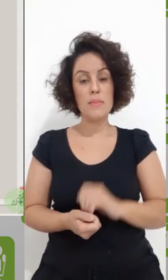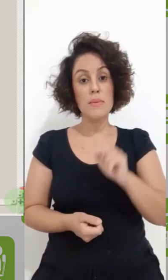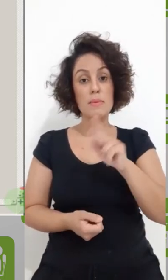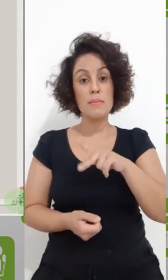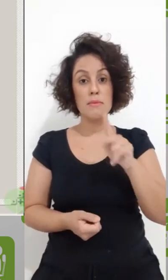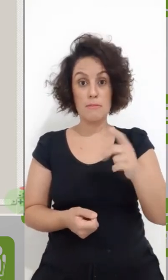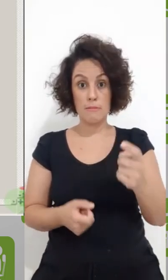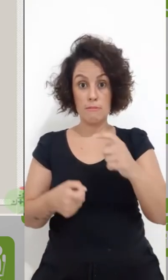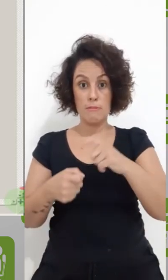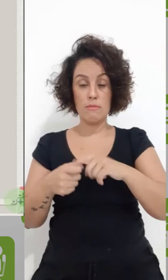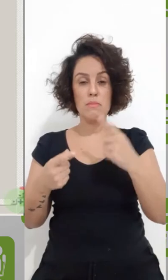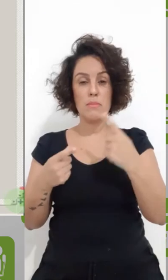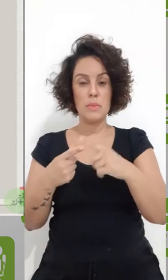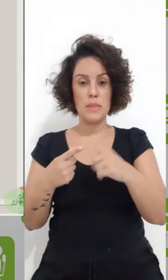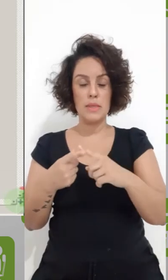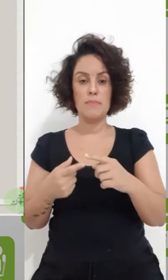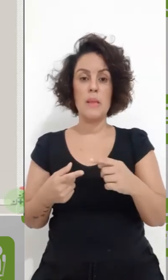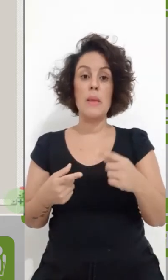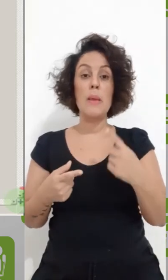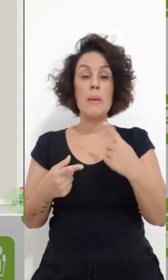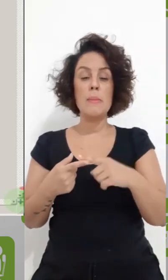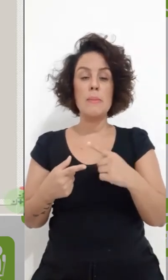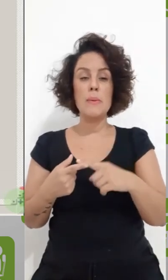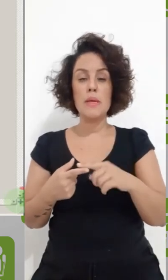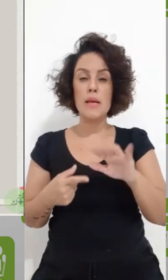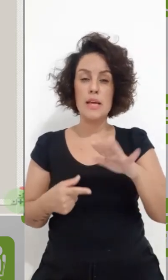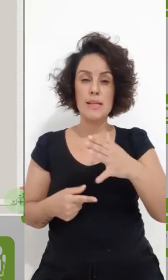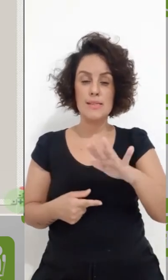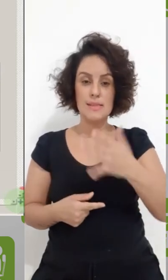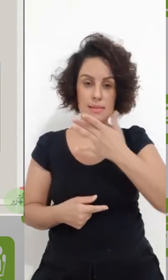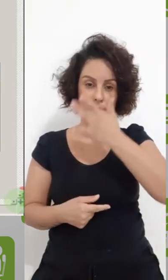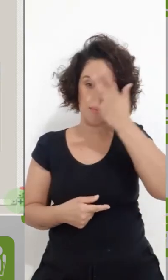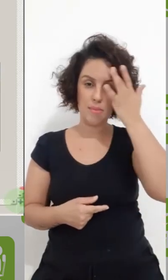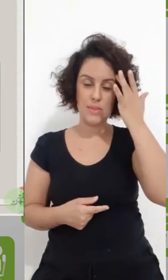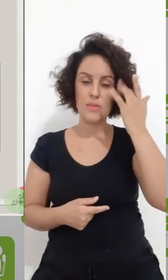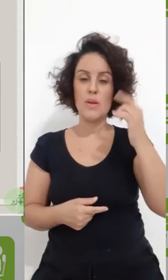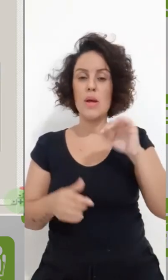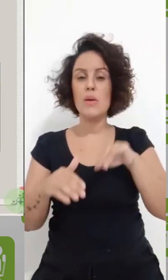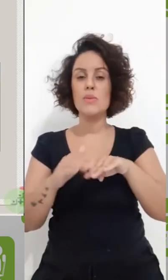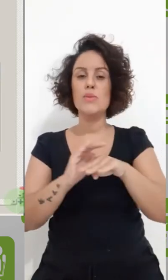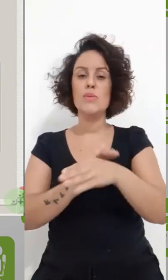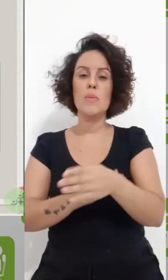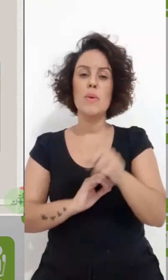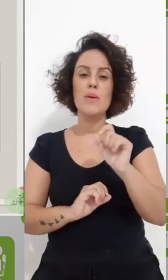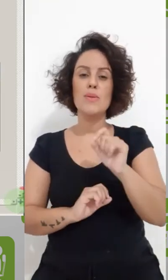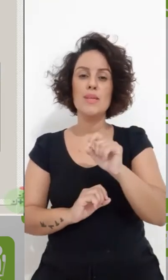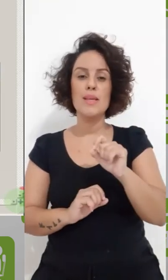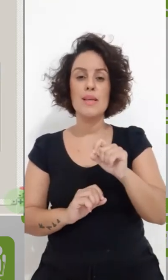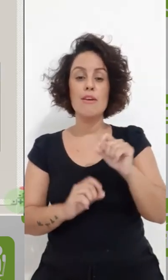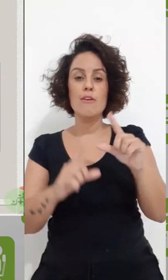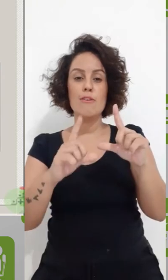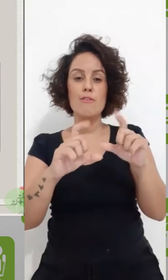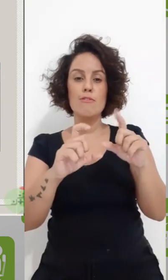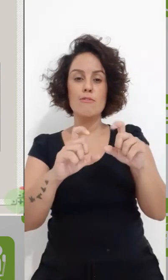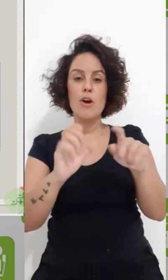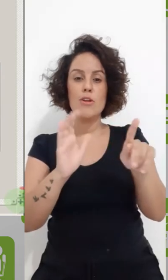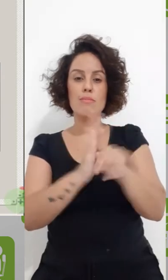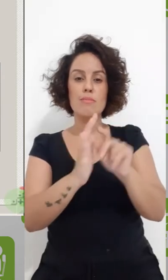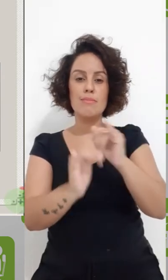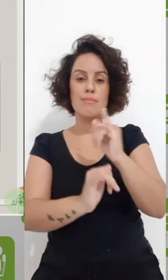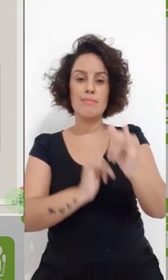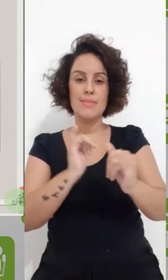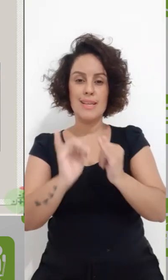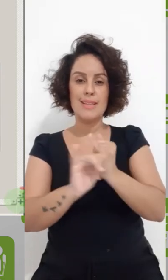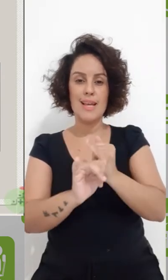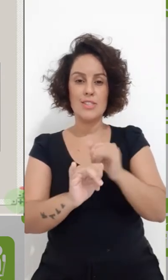Por que que eu estou voltando? Porque normalmente as pessoas têm uma mania de pegar a foto da internet, da web,